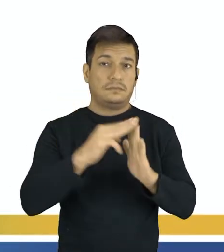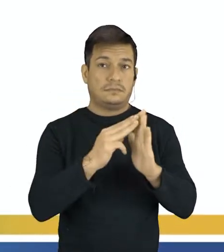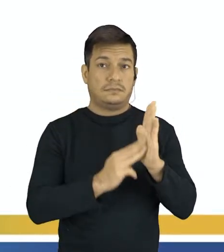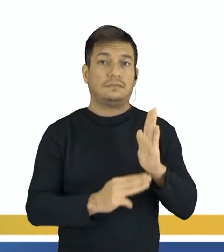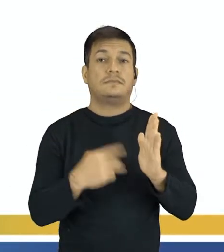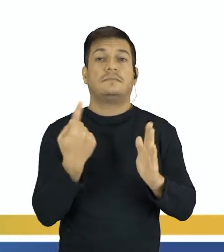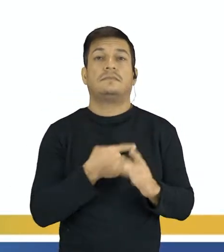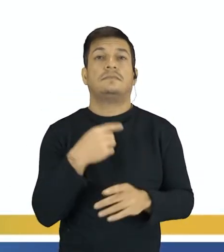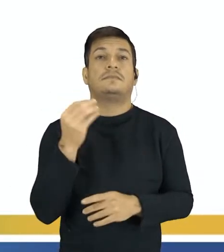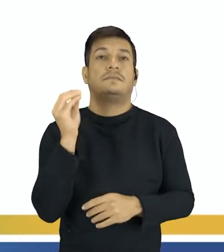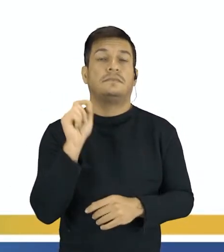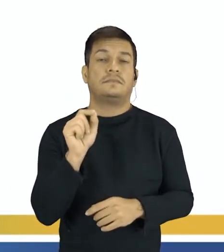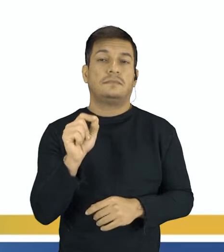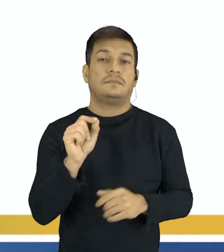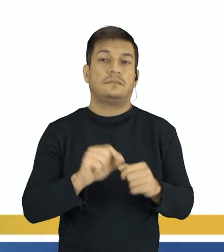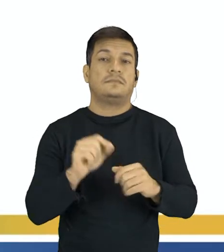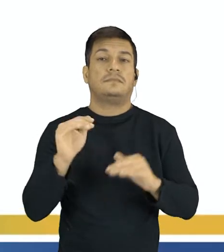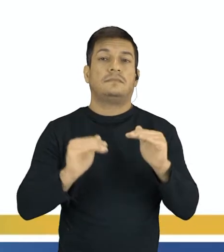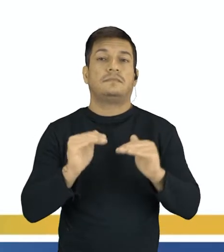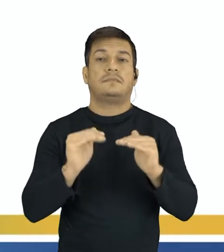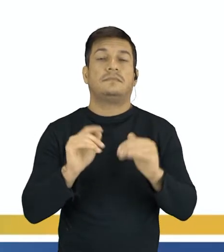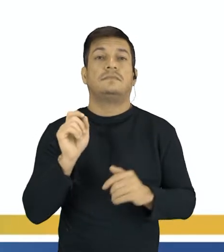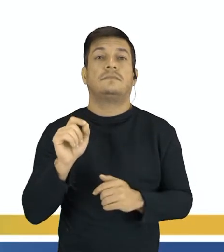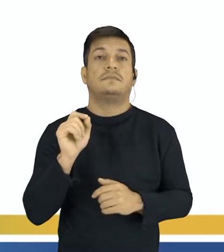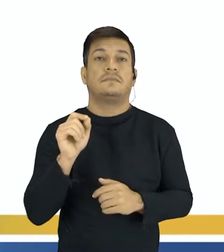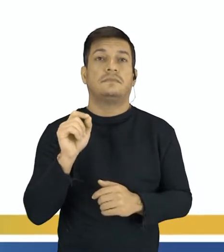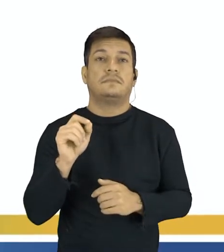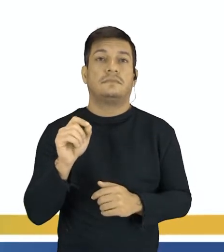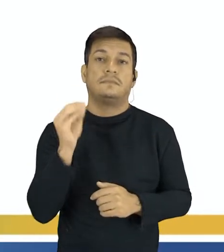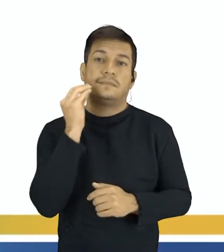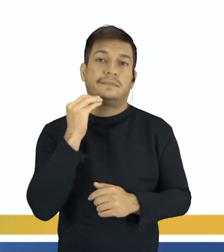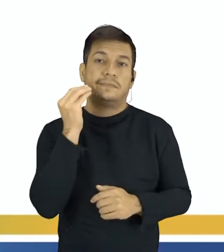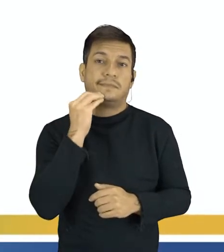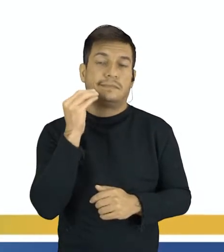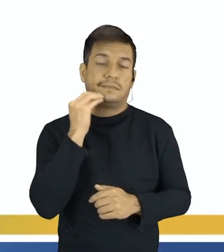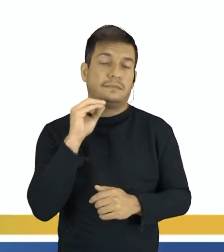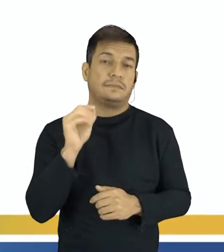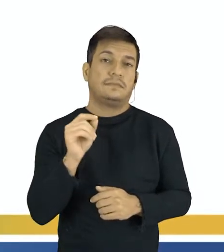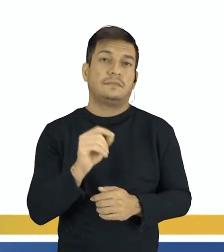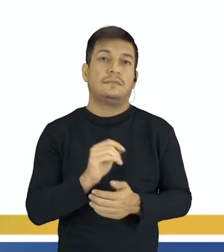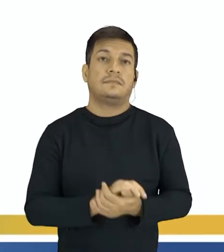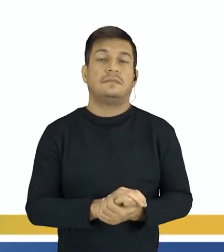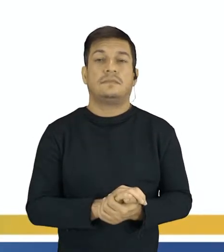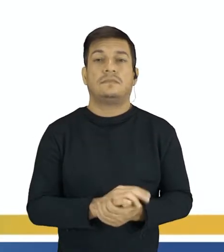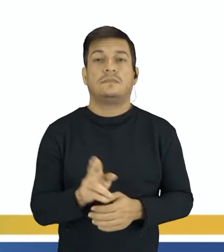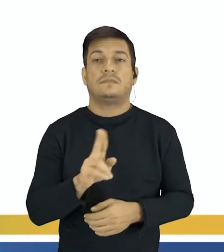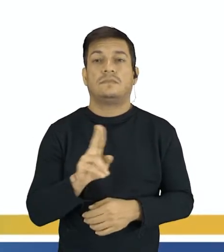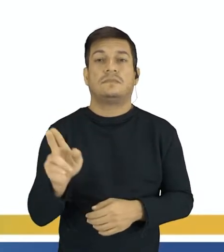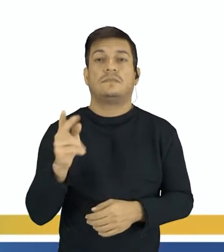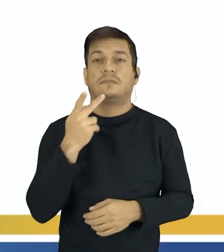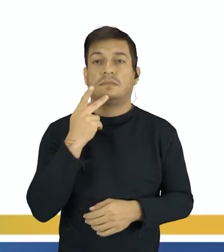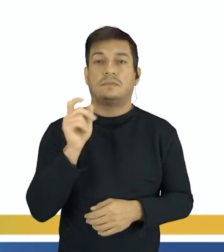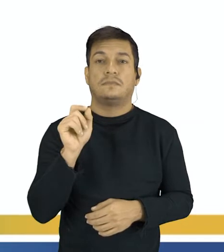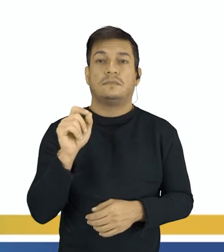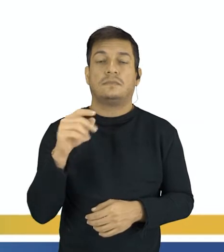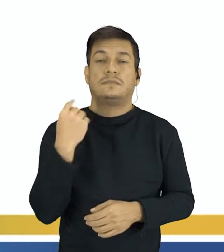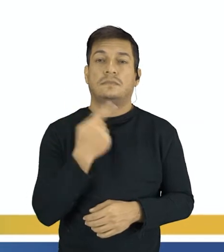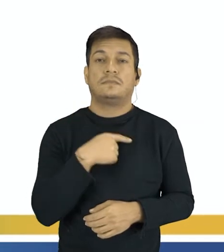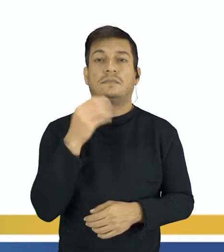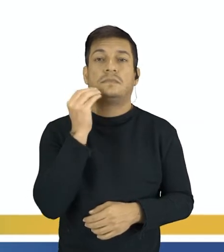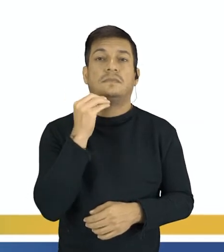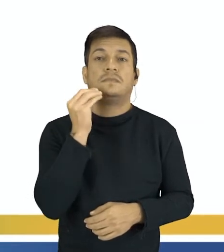que a gente utiliza para fazer esse balanceamento é o método por tentativas. Como o nome já diz, a gente vai